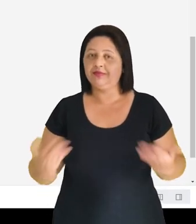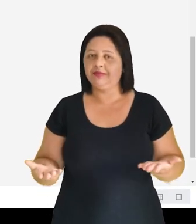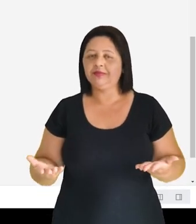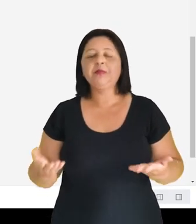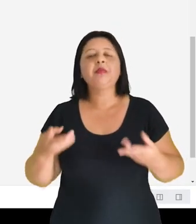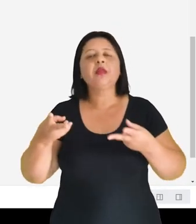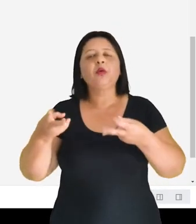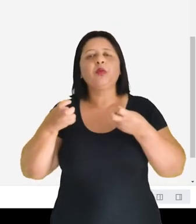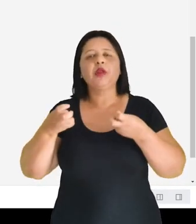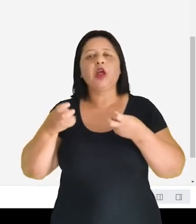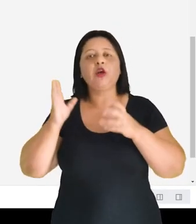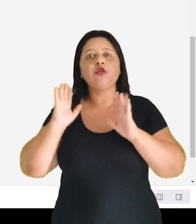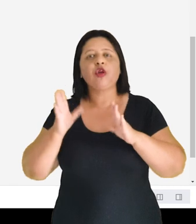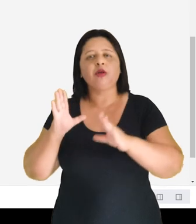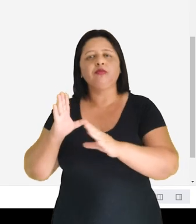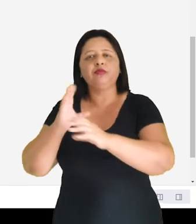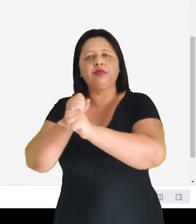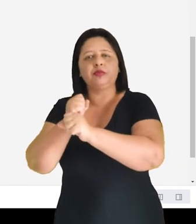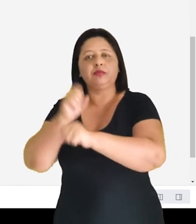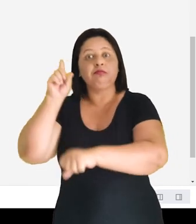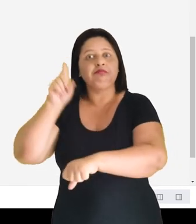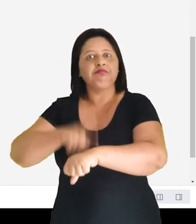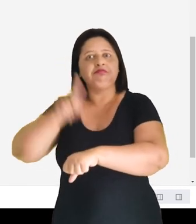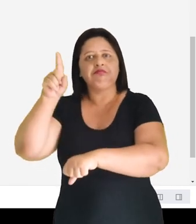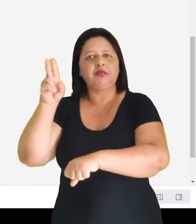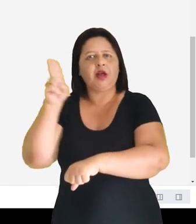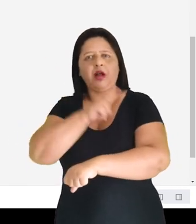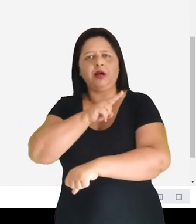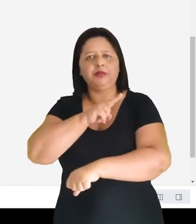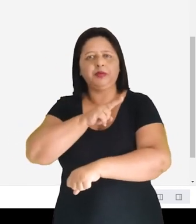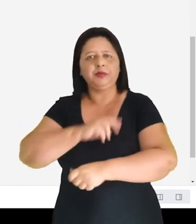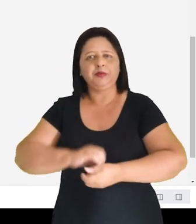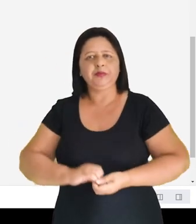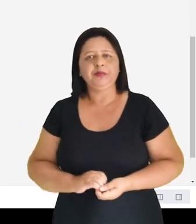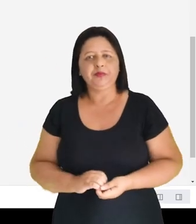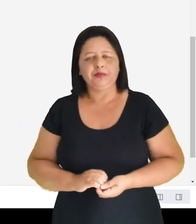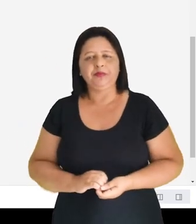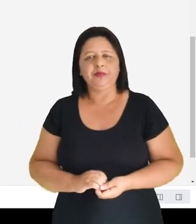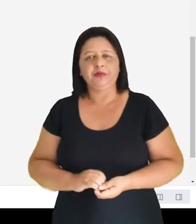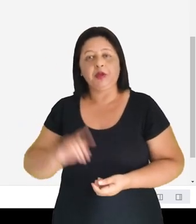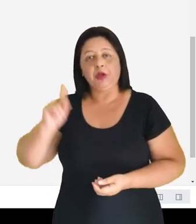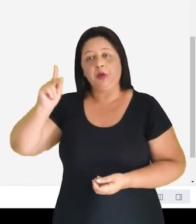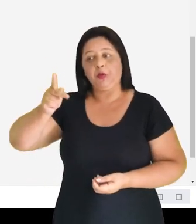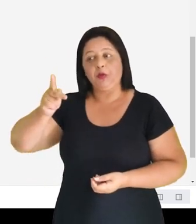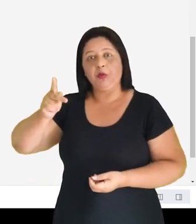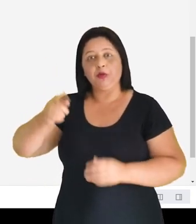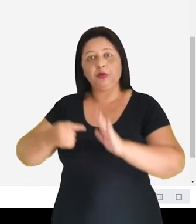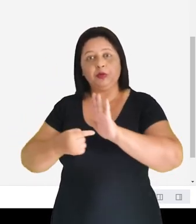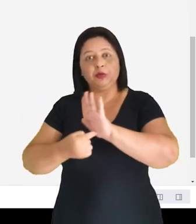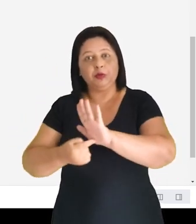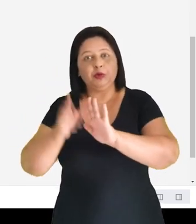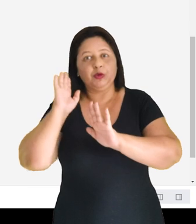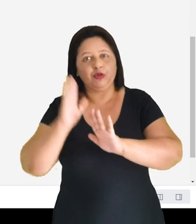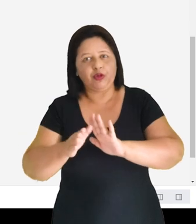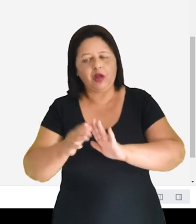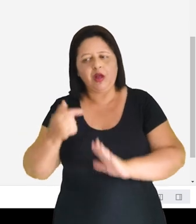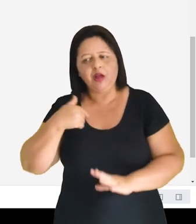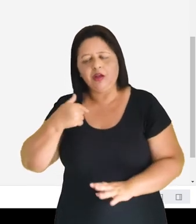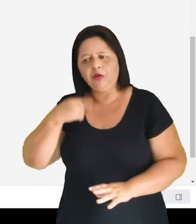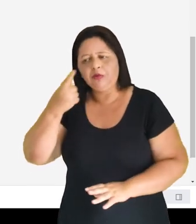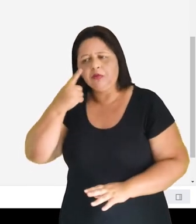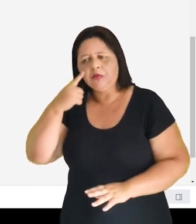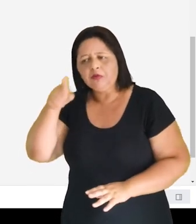Então, observe aqui que a nota foi calculada automaticamente e eu posso